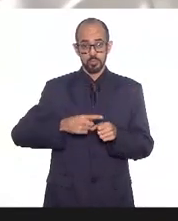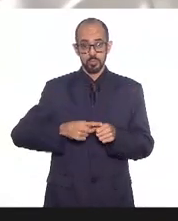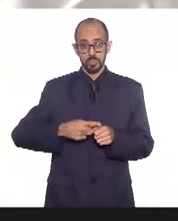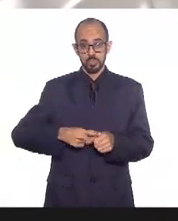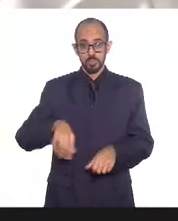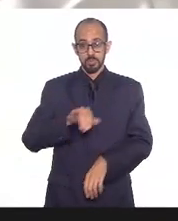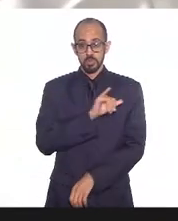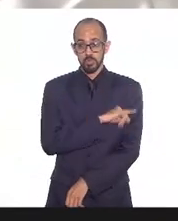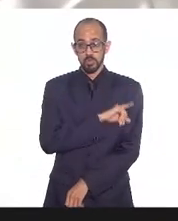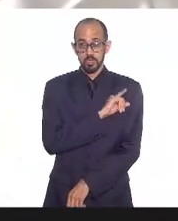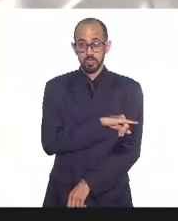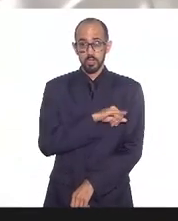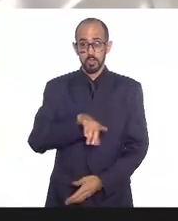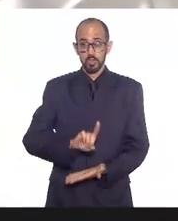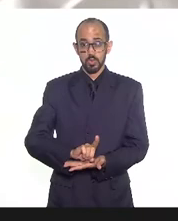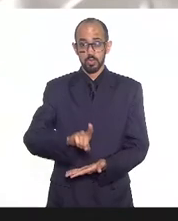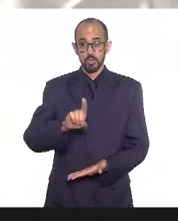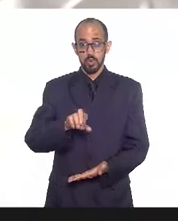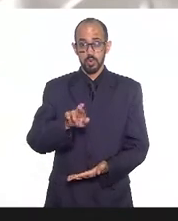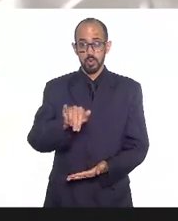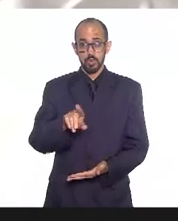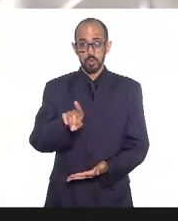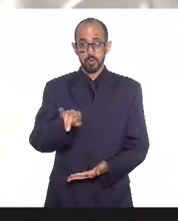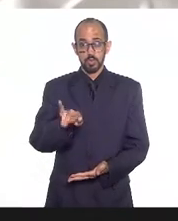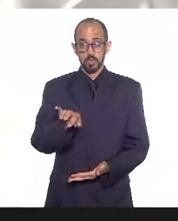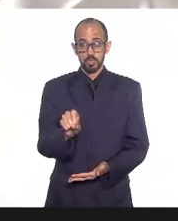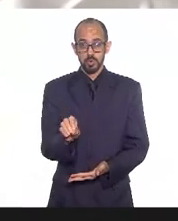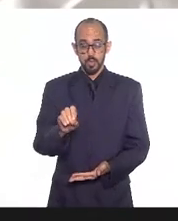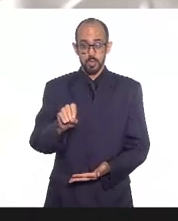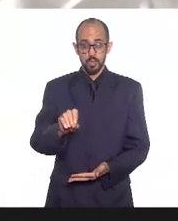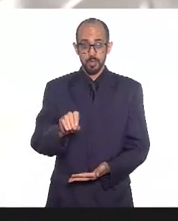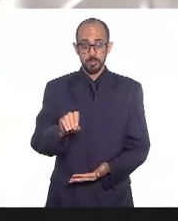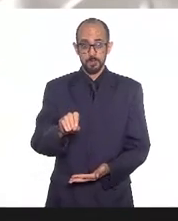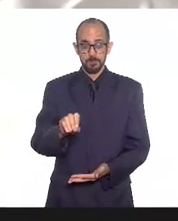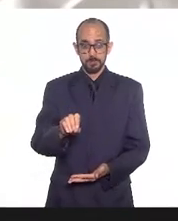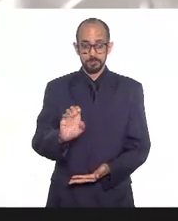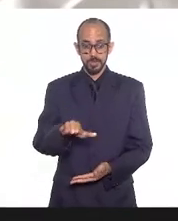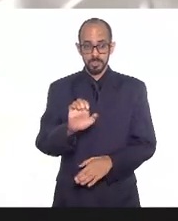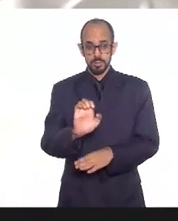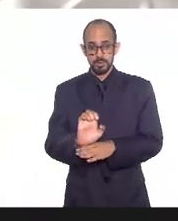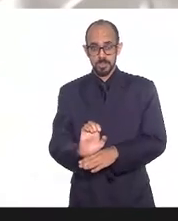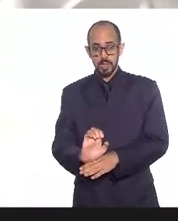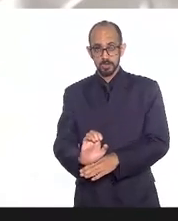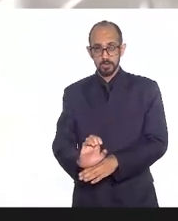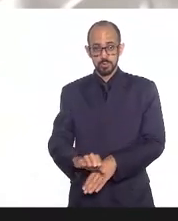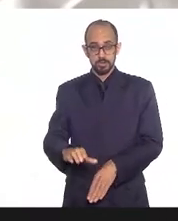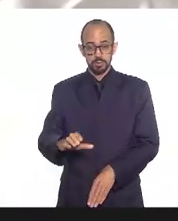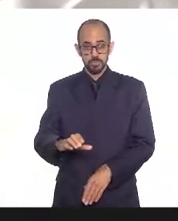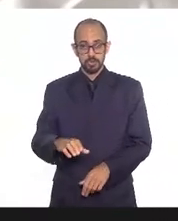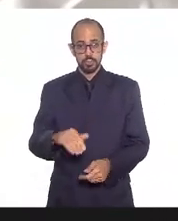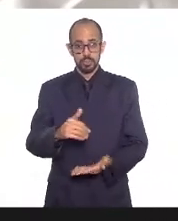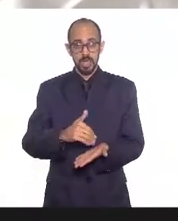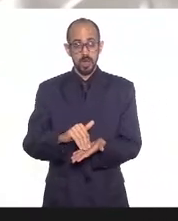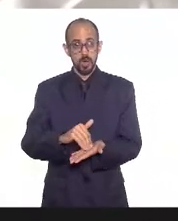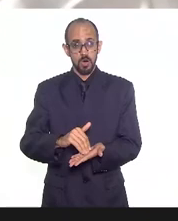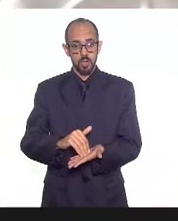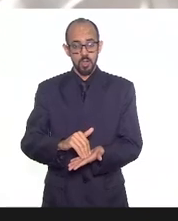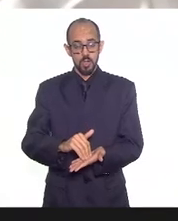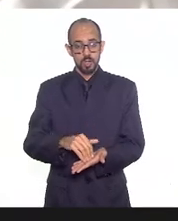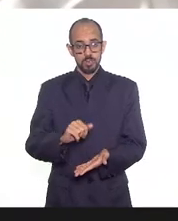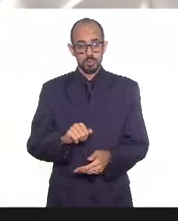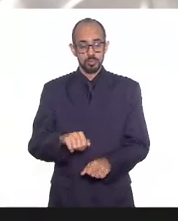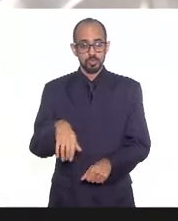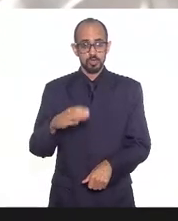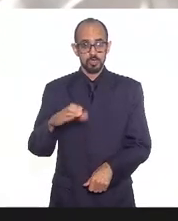Janeiro doutor Rodrigo Oliveira que é o secretário de Saúde de Niterói já que a atuação dos